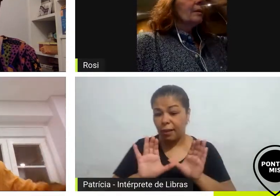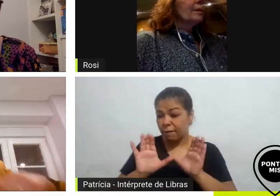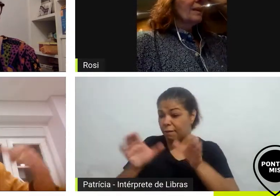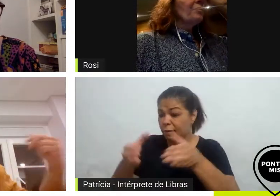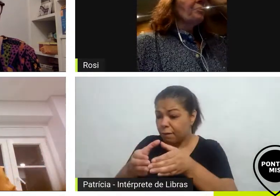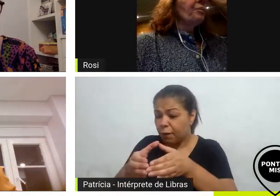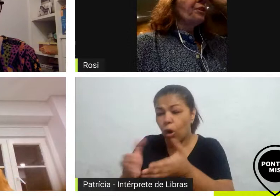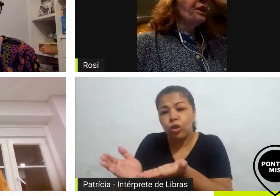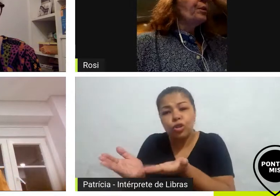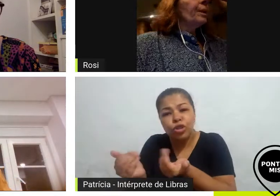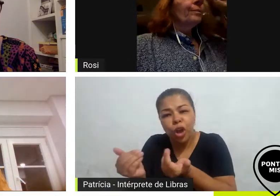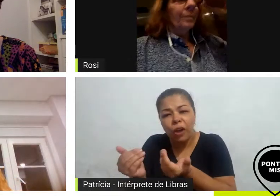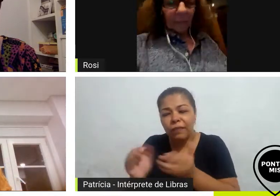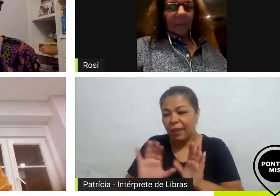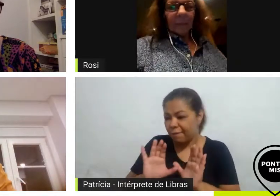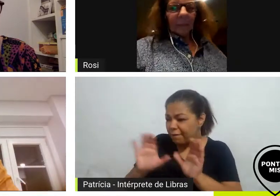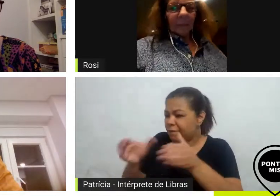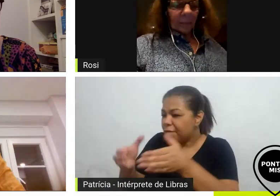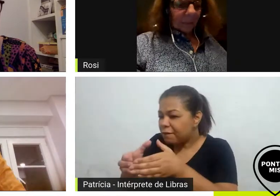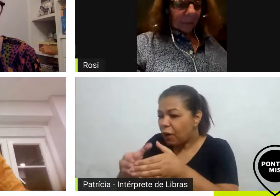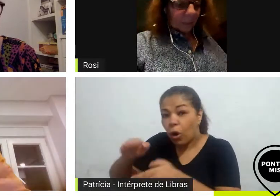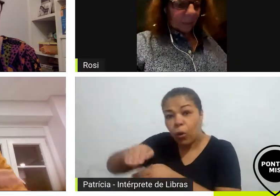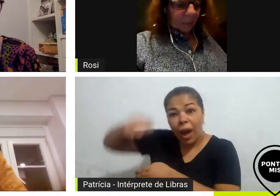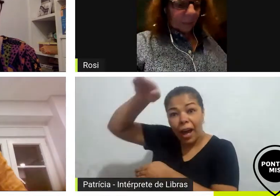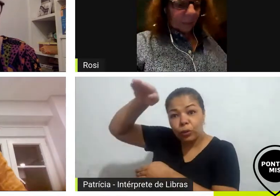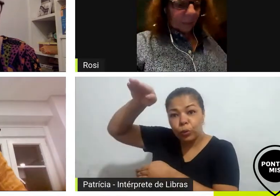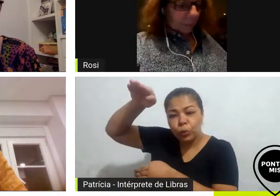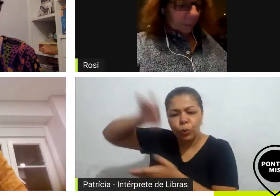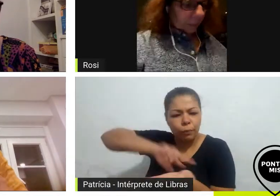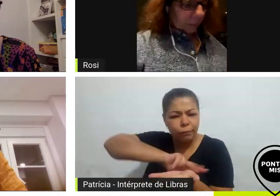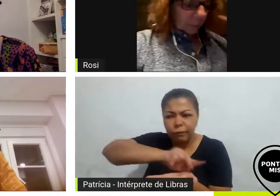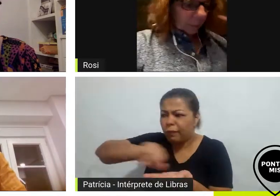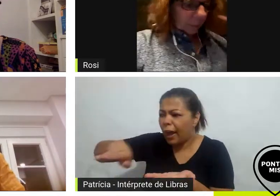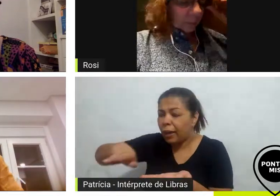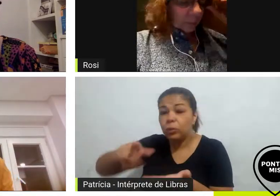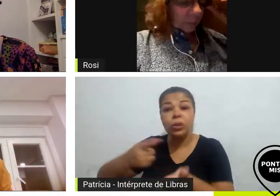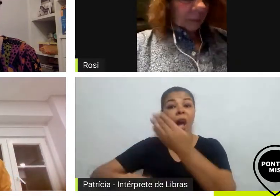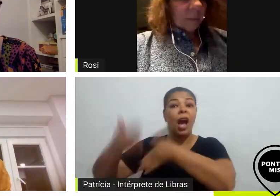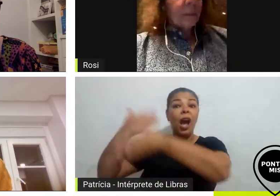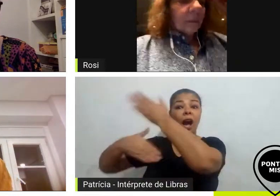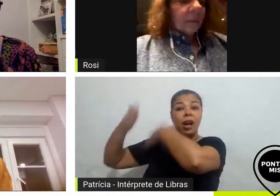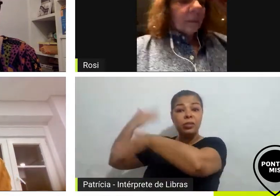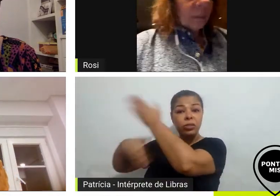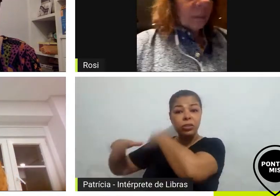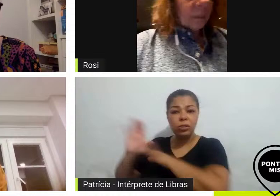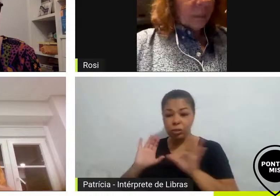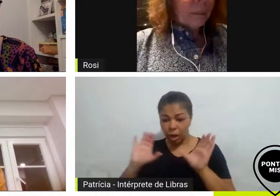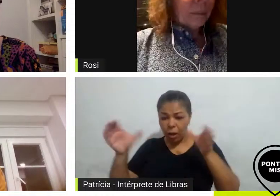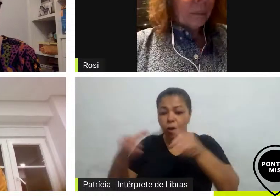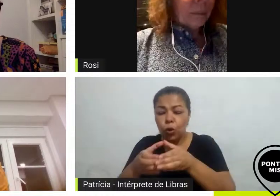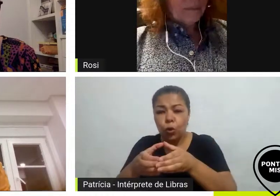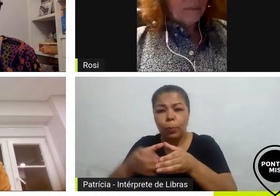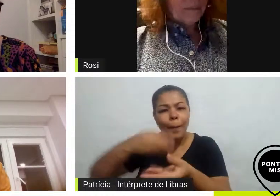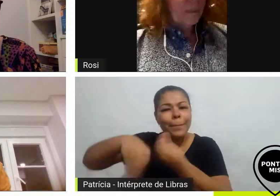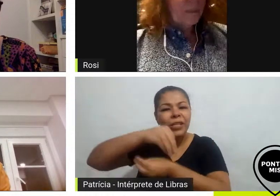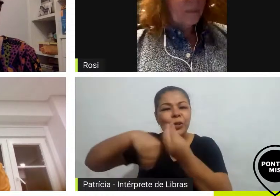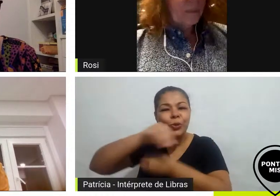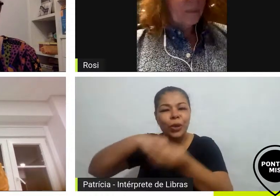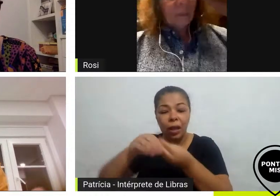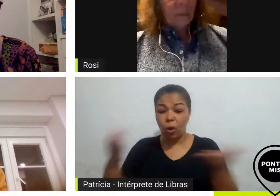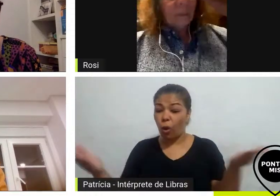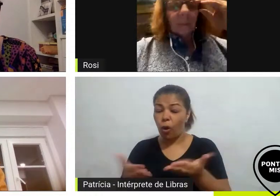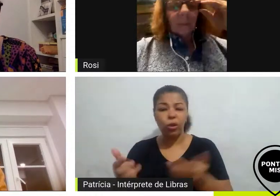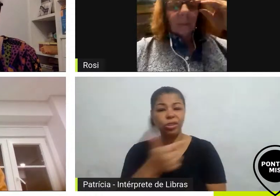jovem adulto é completamente diferente antigamente a gente reunia tudo num canal só isso não existe mais